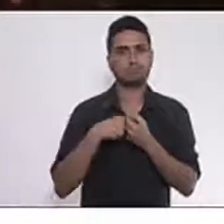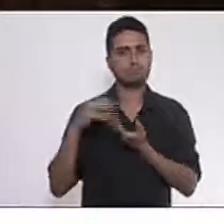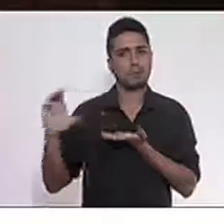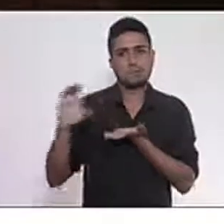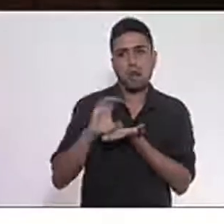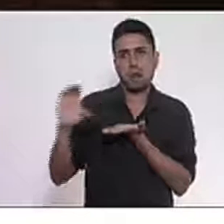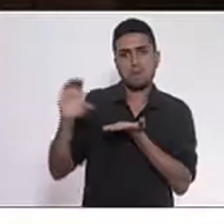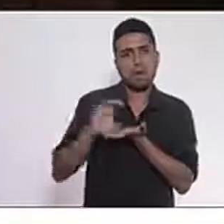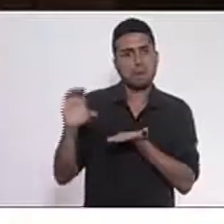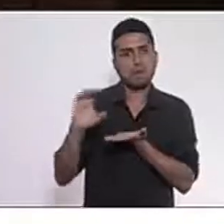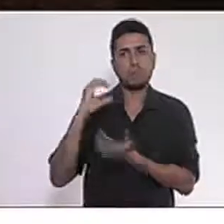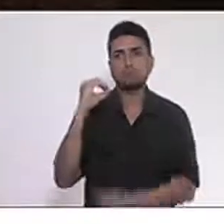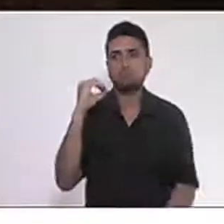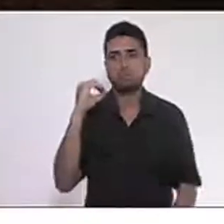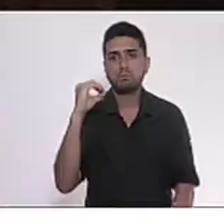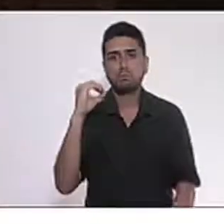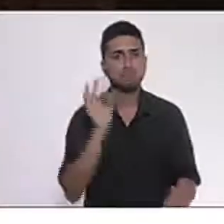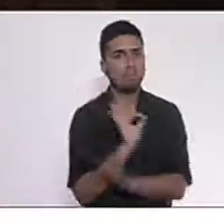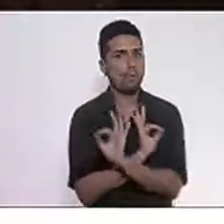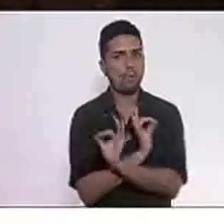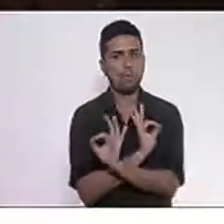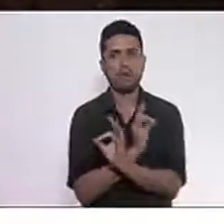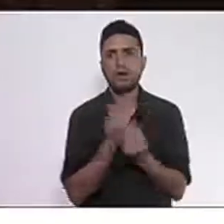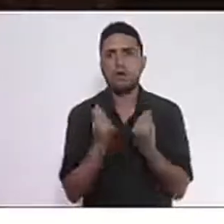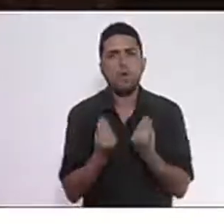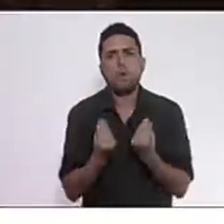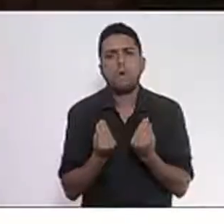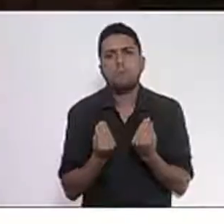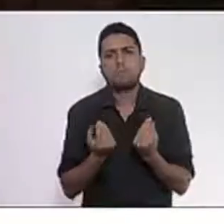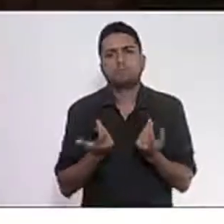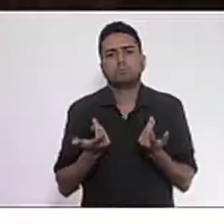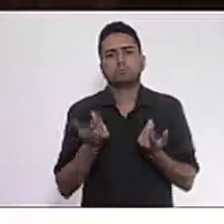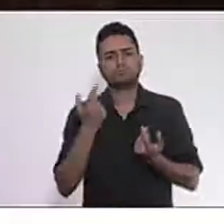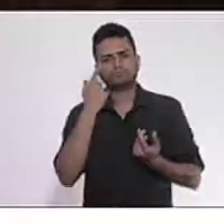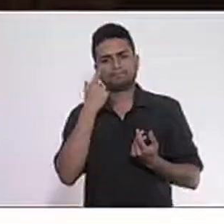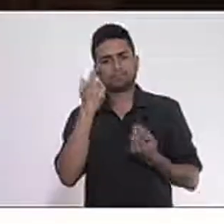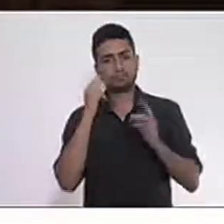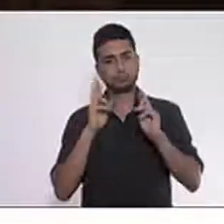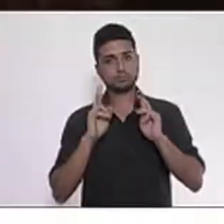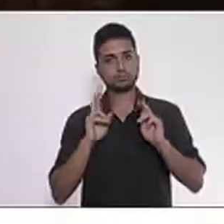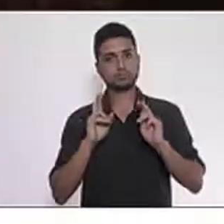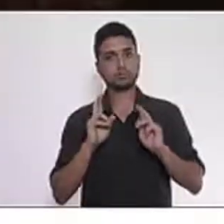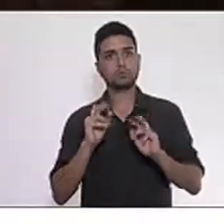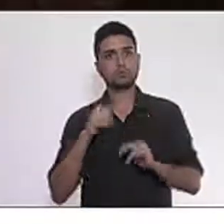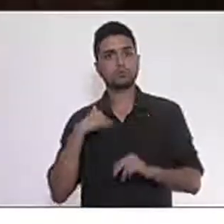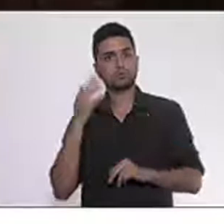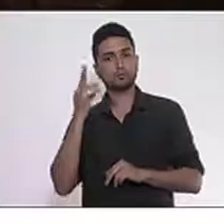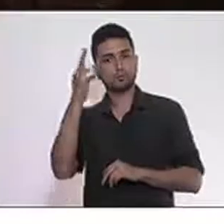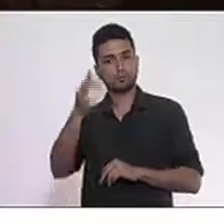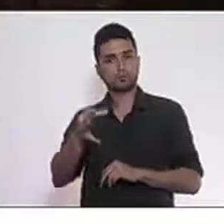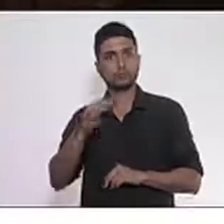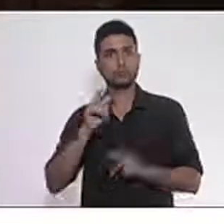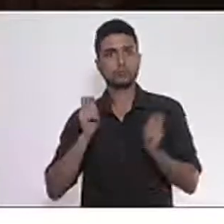como é que você tem alguma perspectiva de sair do buraco?